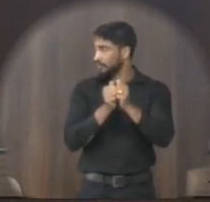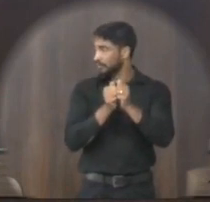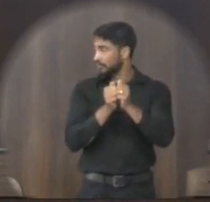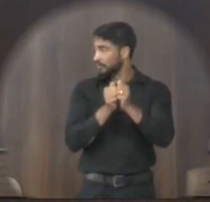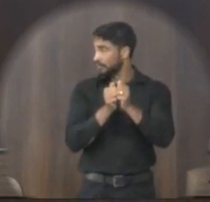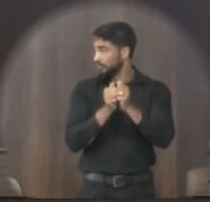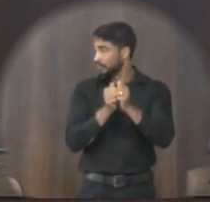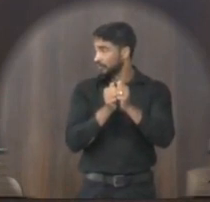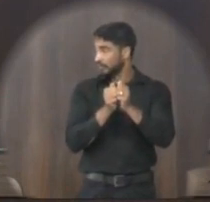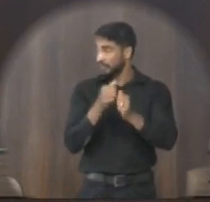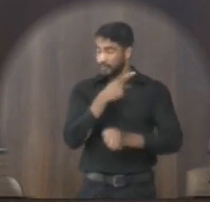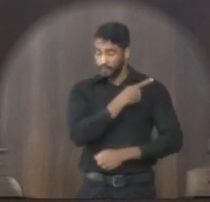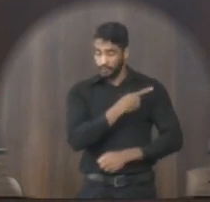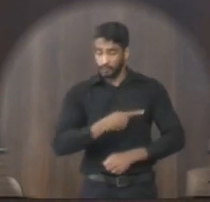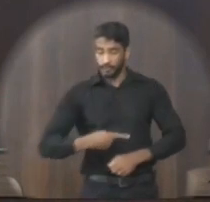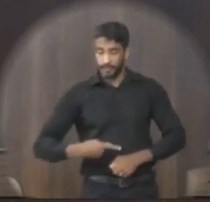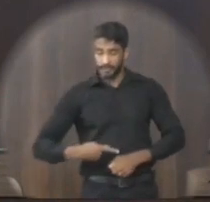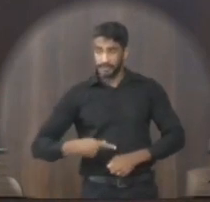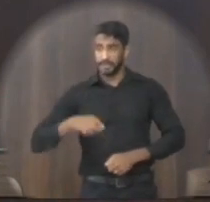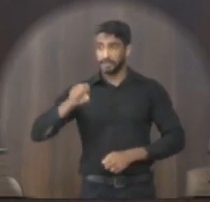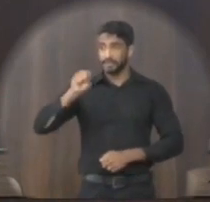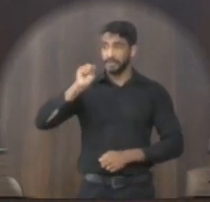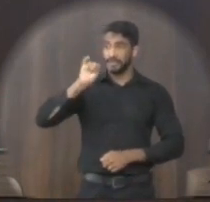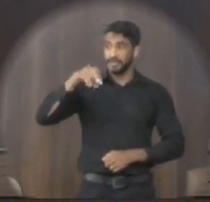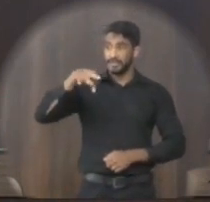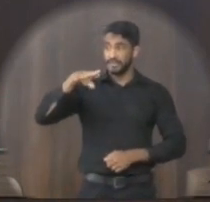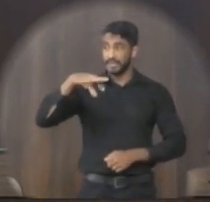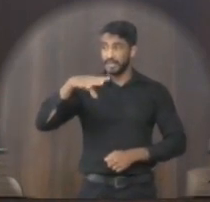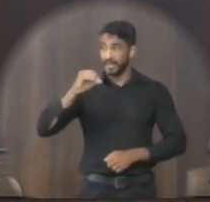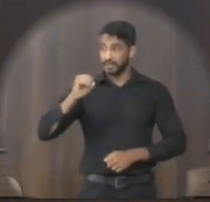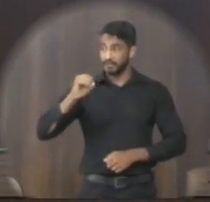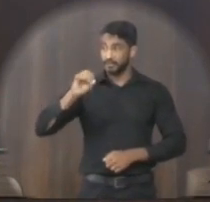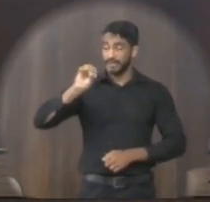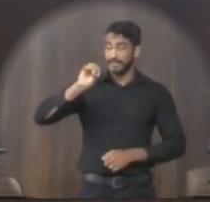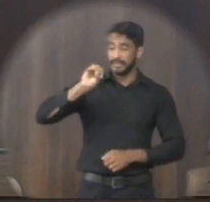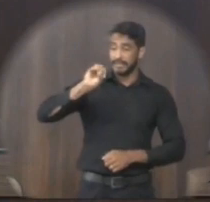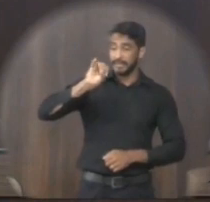a presidente do sindicato servidores públicos do hospital de Janaúba sindigiana